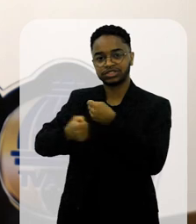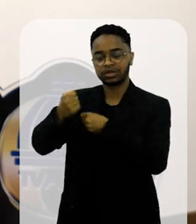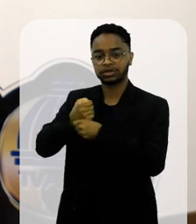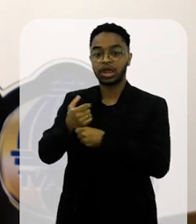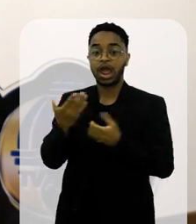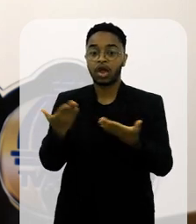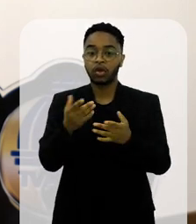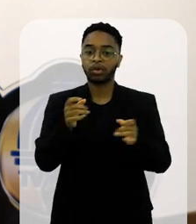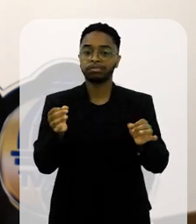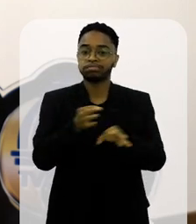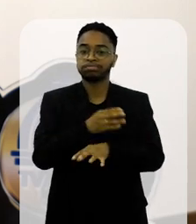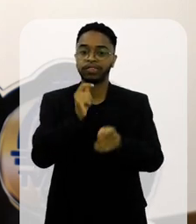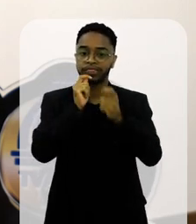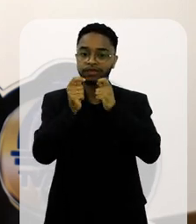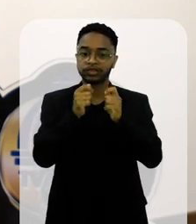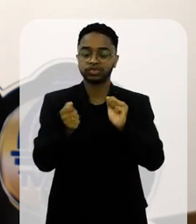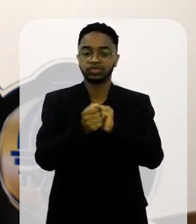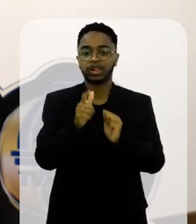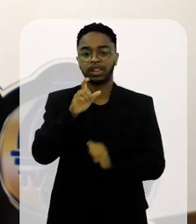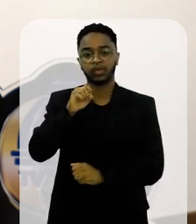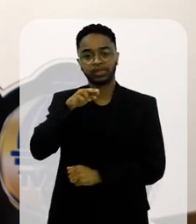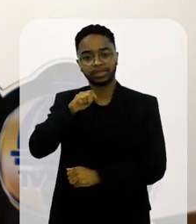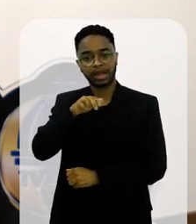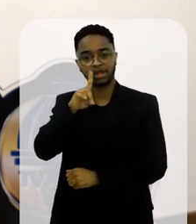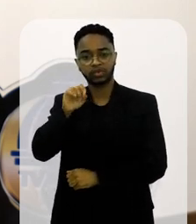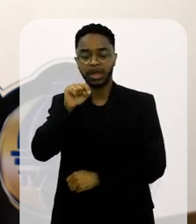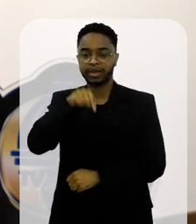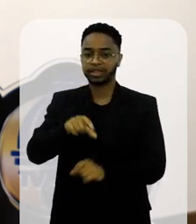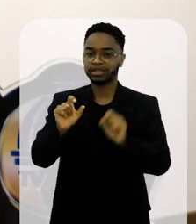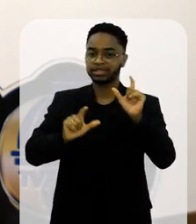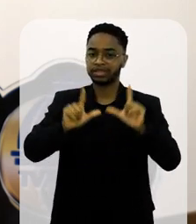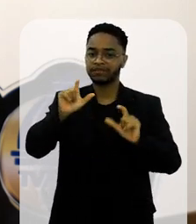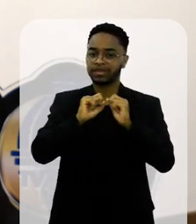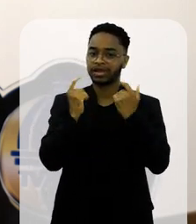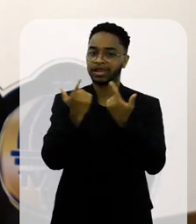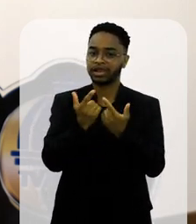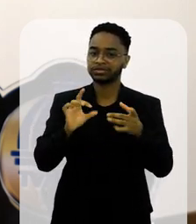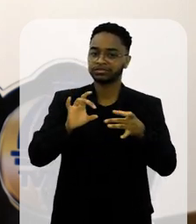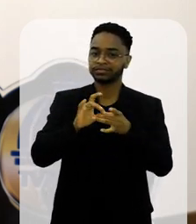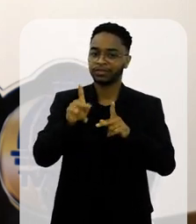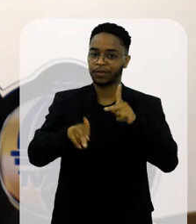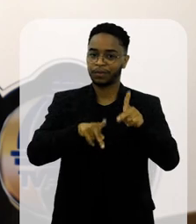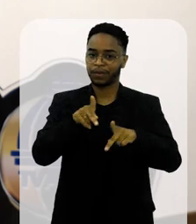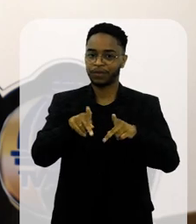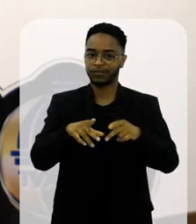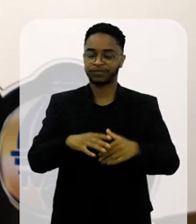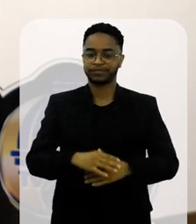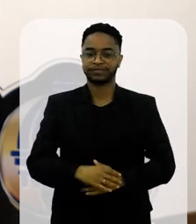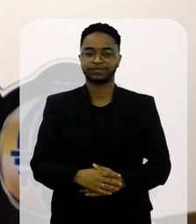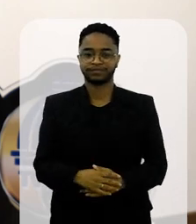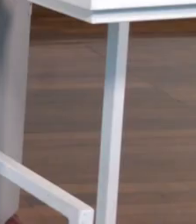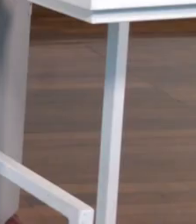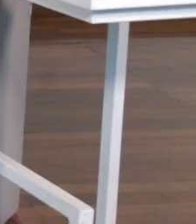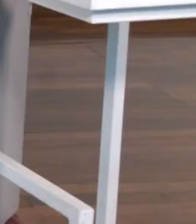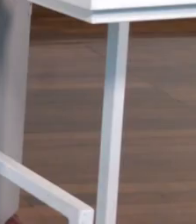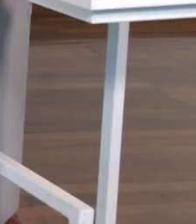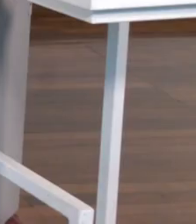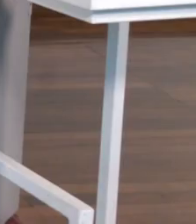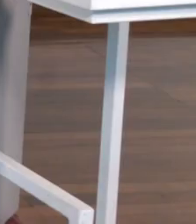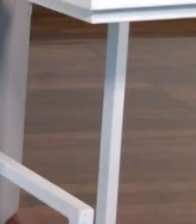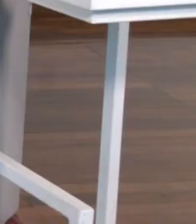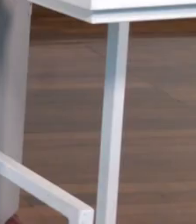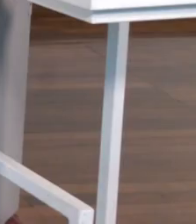entrevista com o jornalista Leonardo Bruno, aqui, na TV Alerje, o Canal do Povo. E